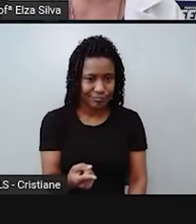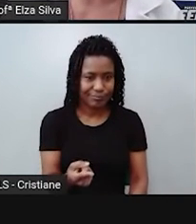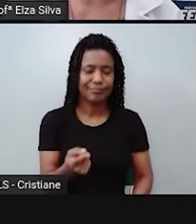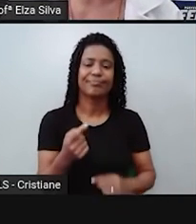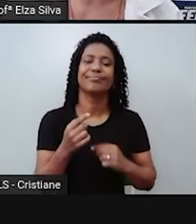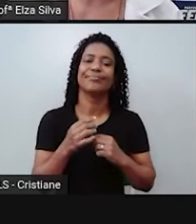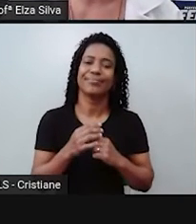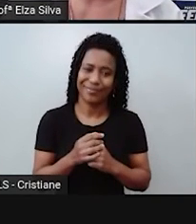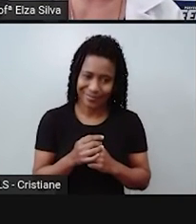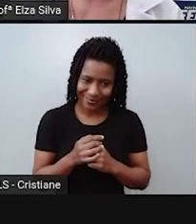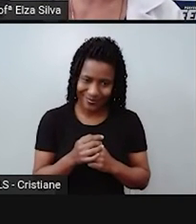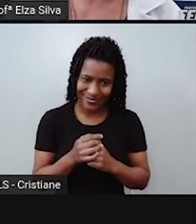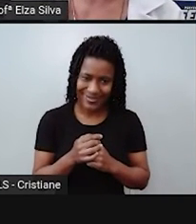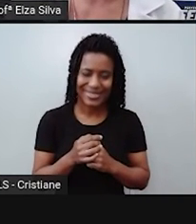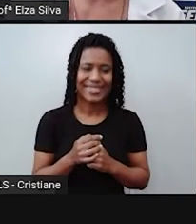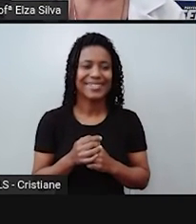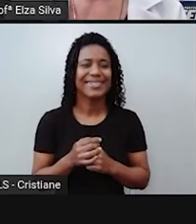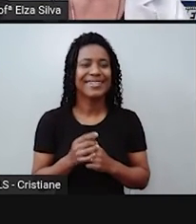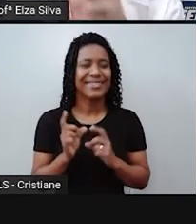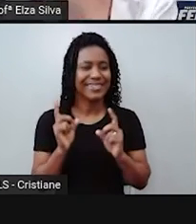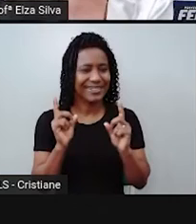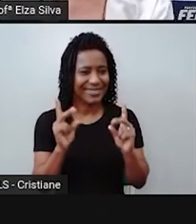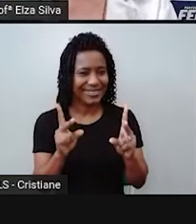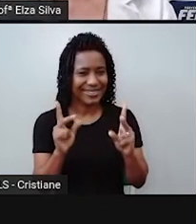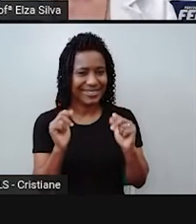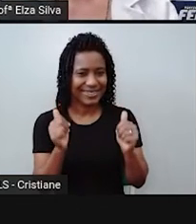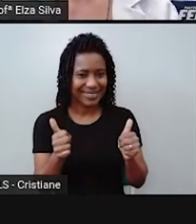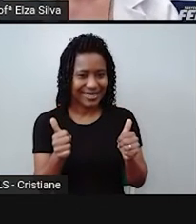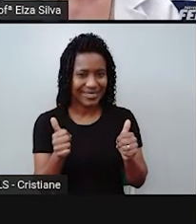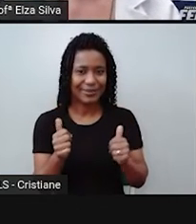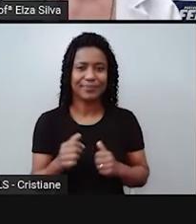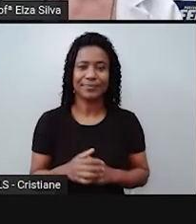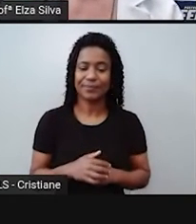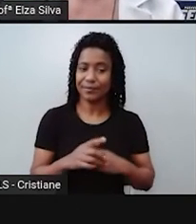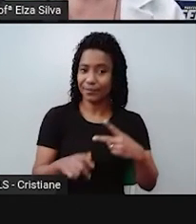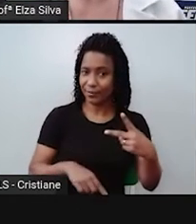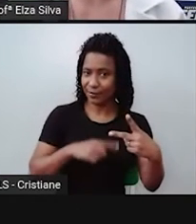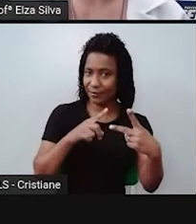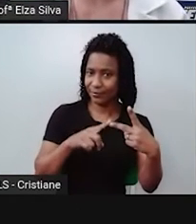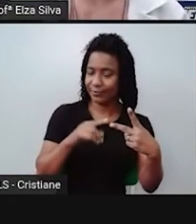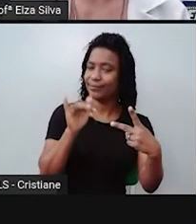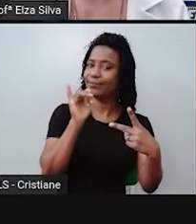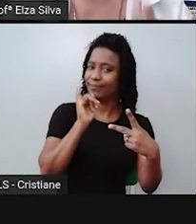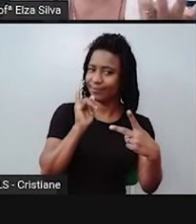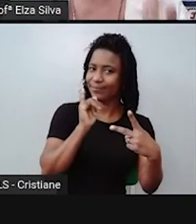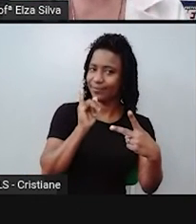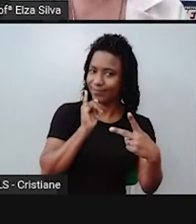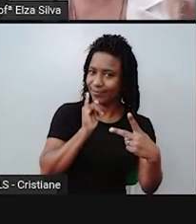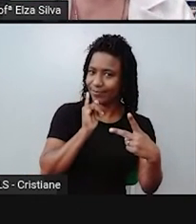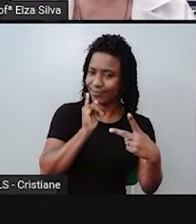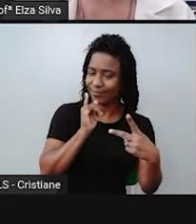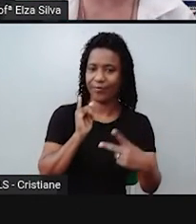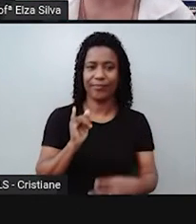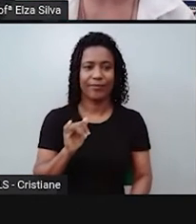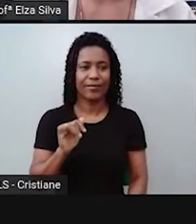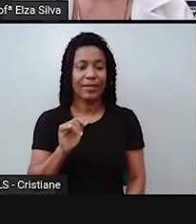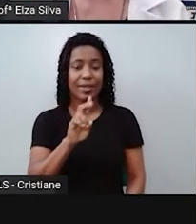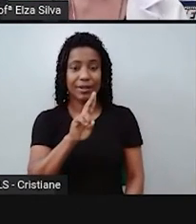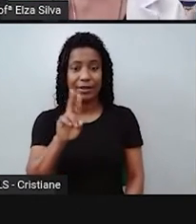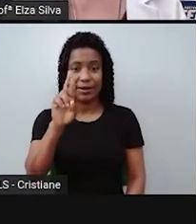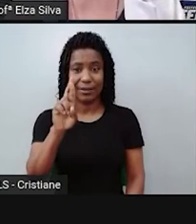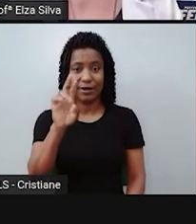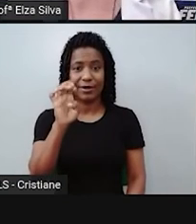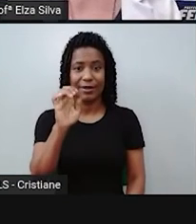contrárias. Ok? E no segundo caso, reason, a razão pela qual